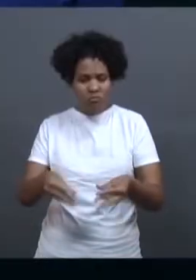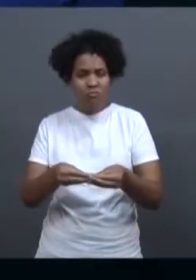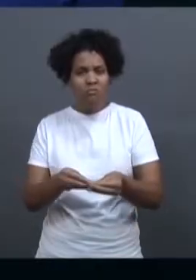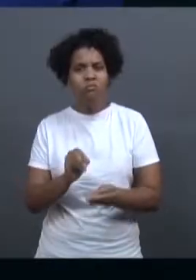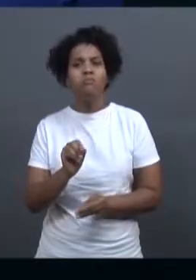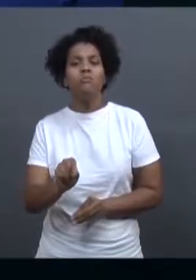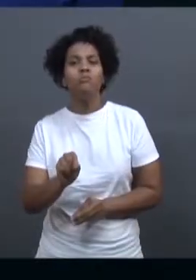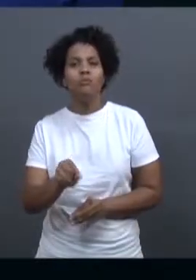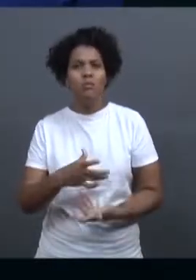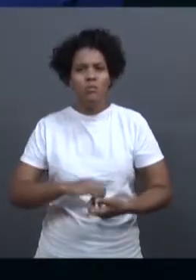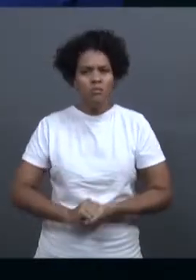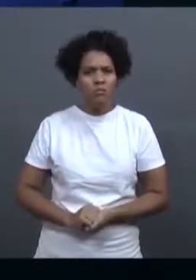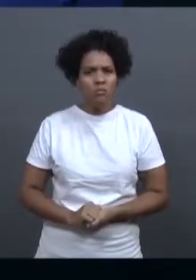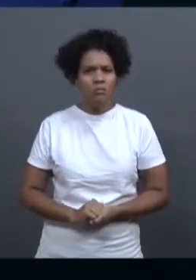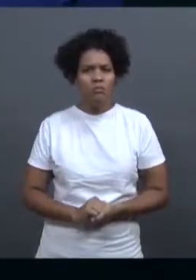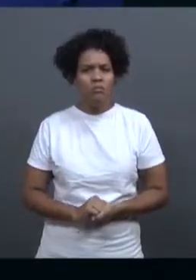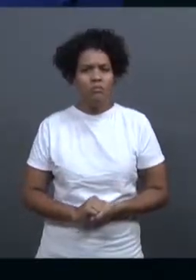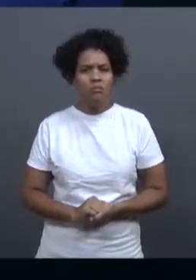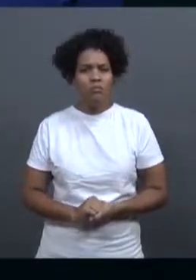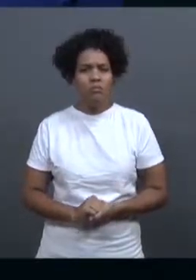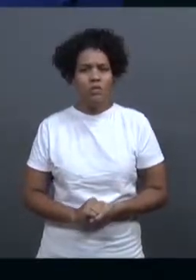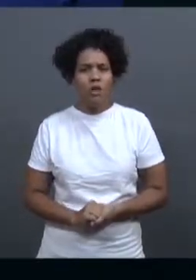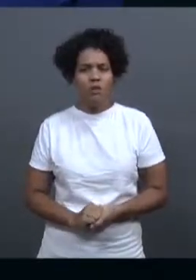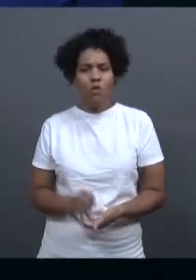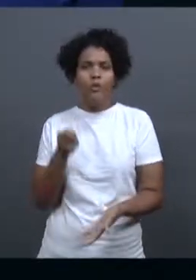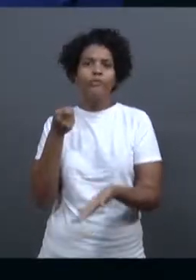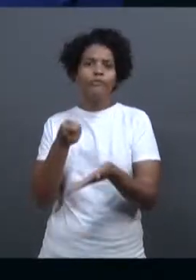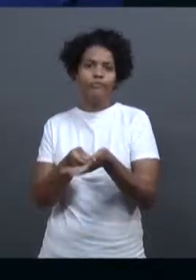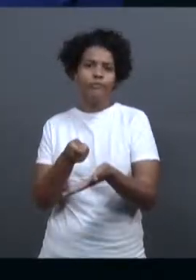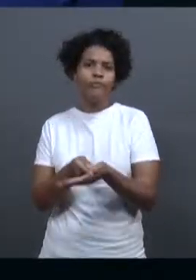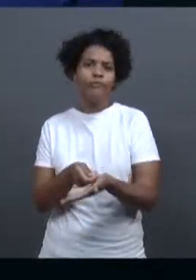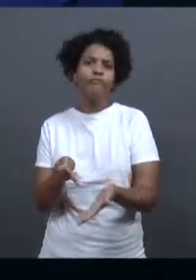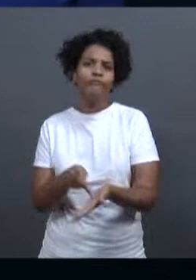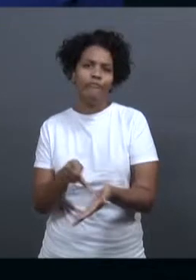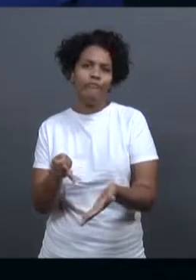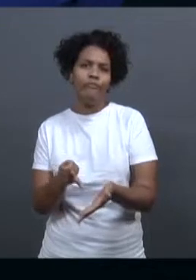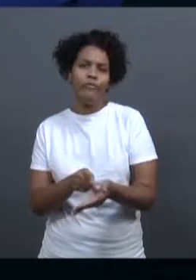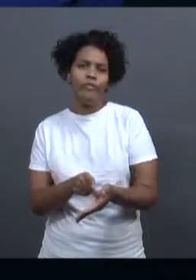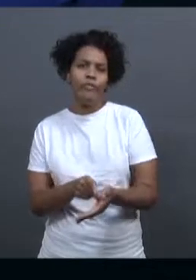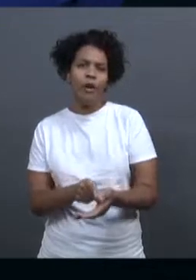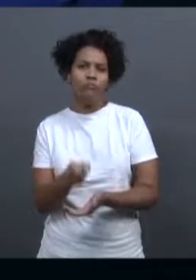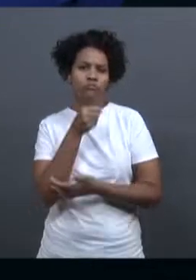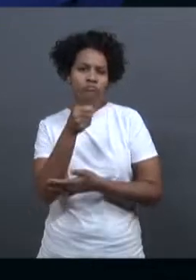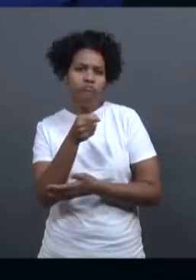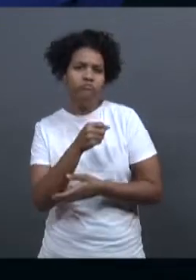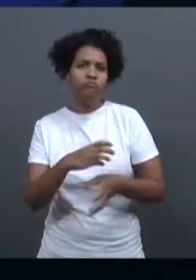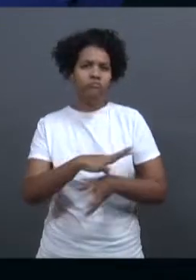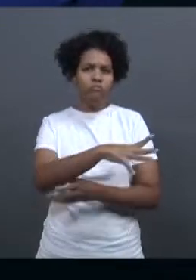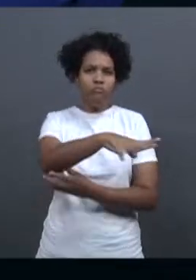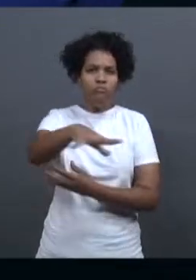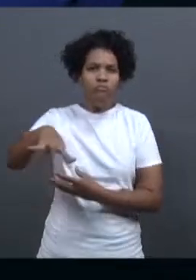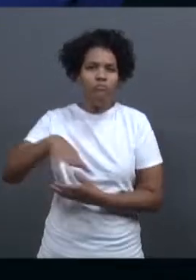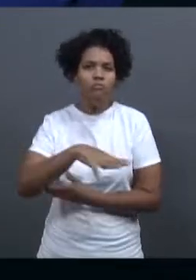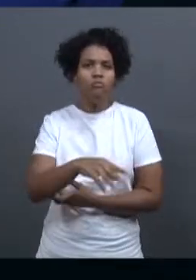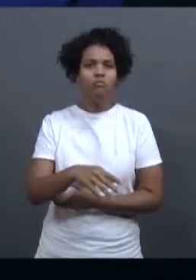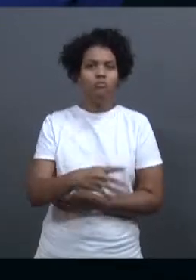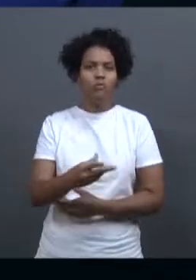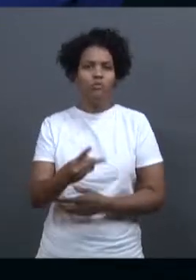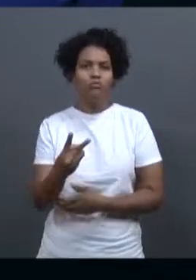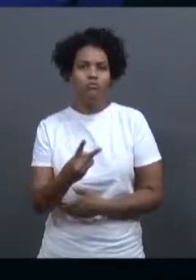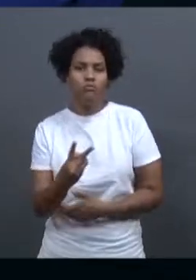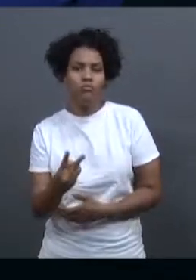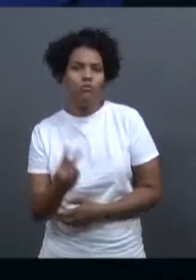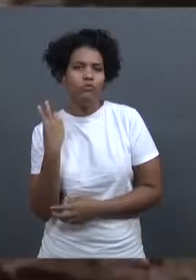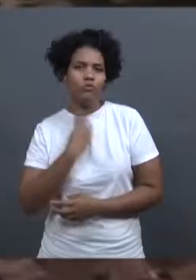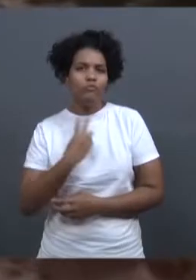A Defesa Civil do Estado confirmou agora há pouco em entrevista coletiva duas vítimas fatais no acidente no distrito de